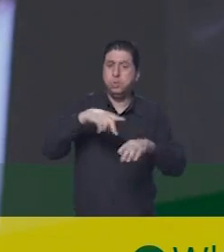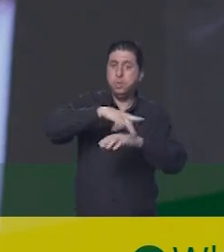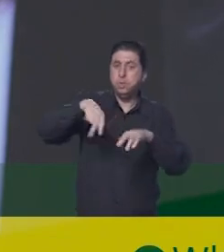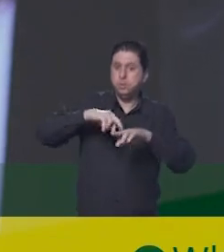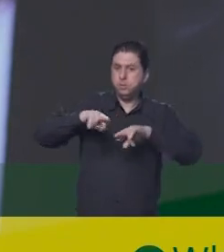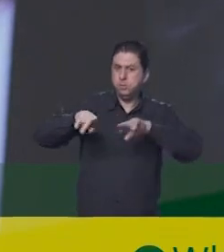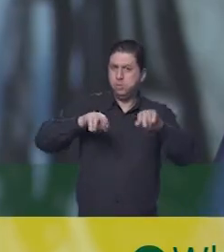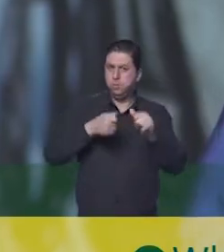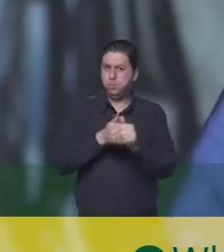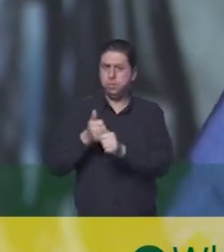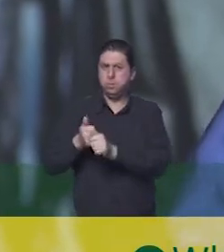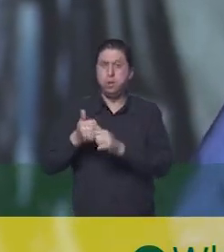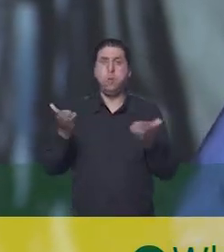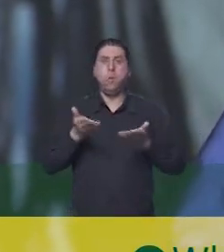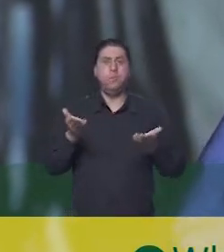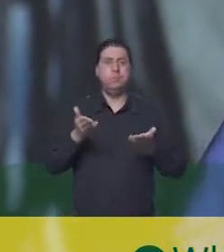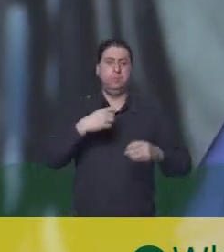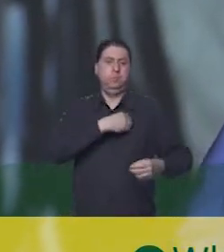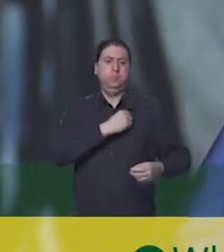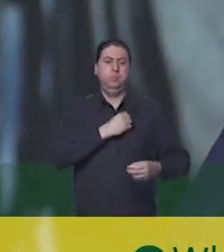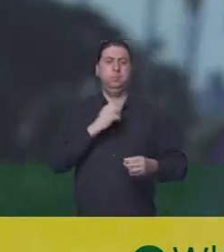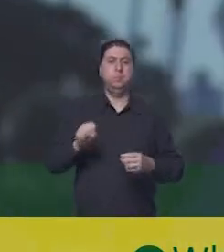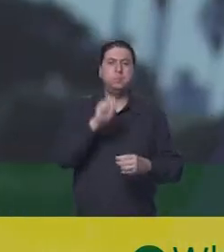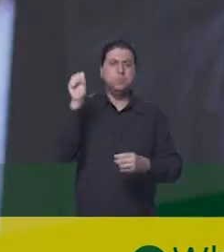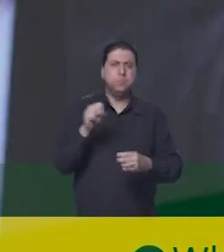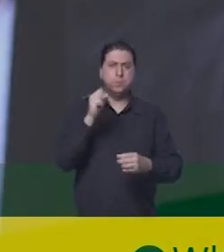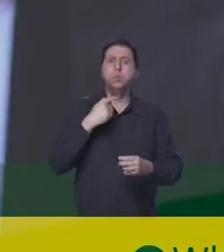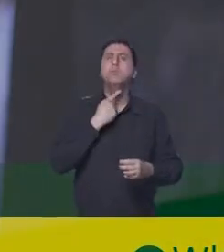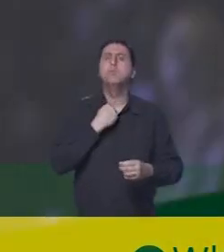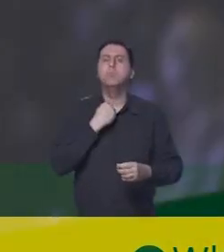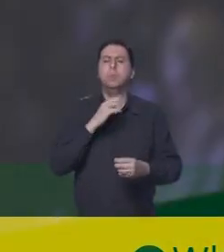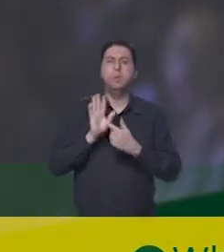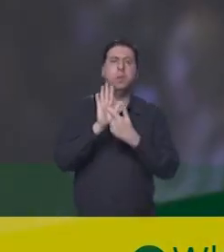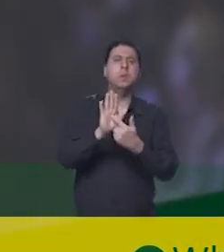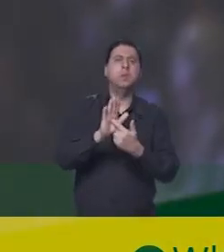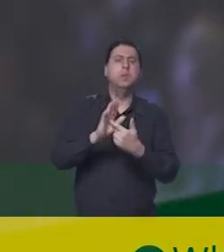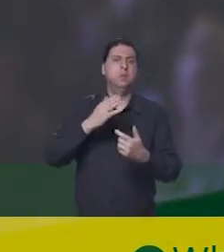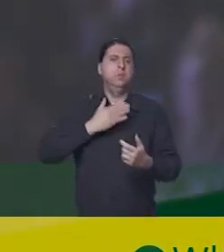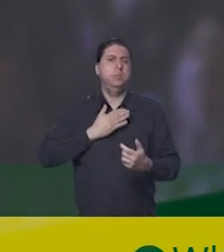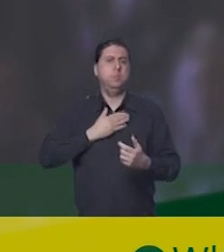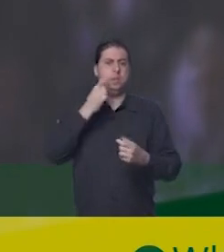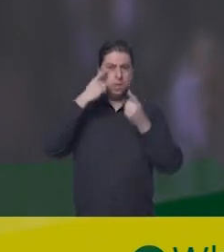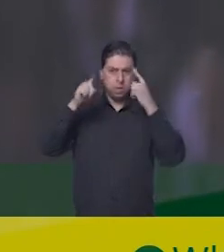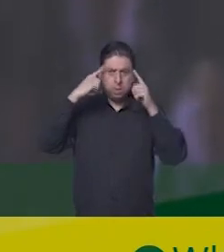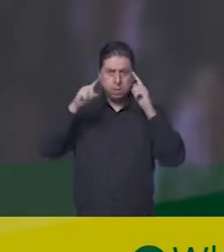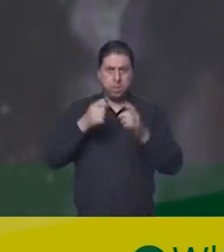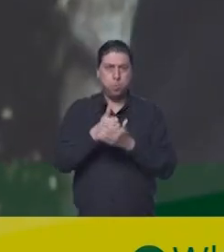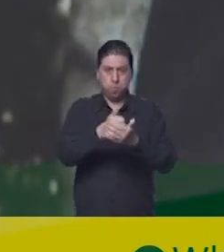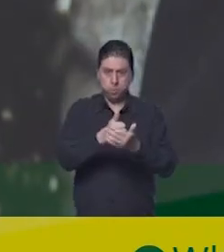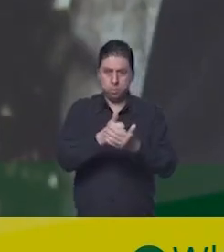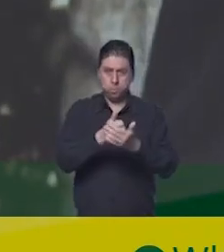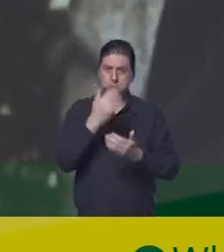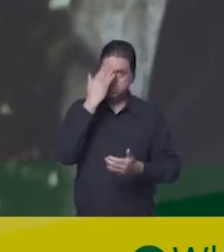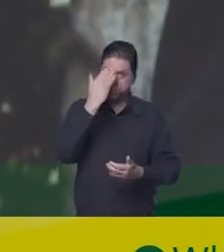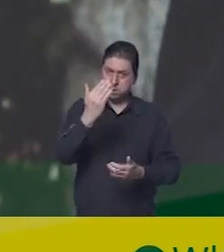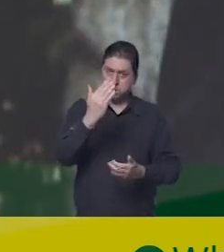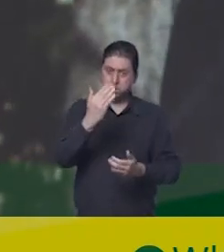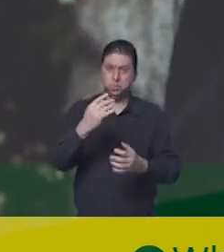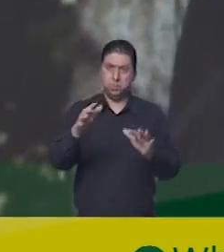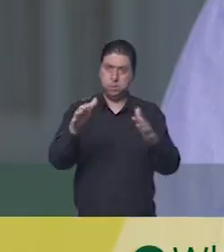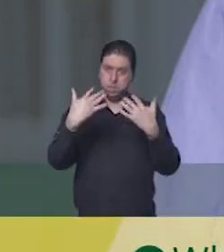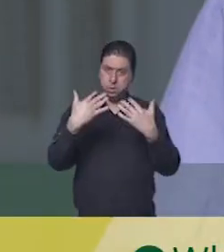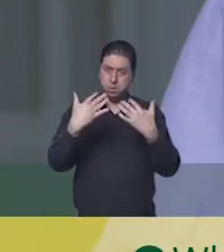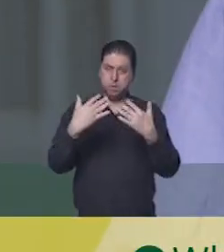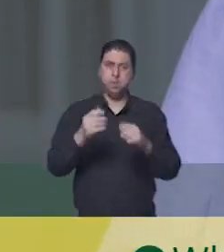cidades e países. E agora sou candidato ao Senado e gostaria de apresentar minhas ideias para contar com o teu